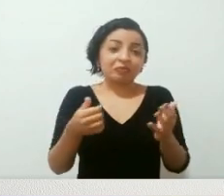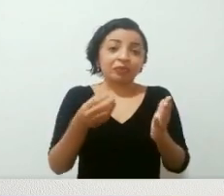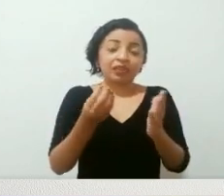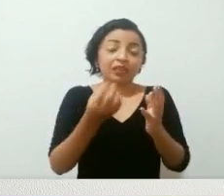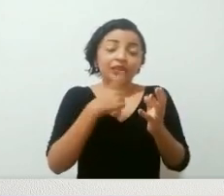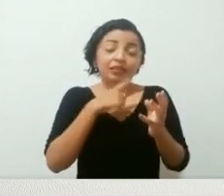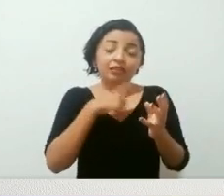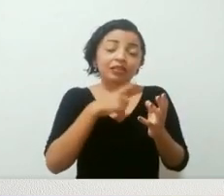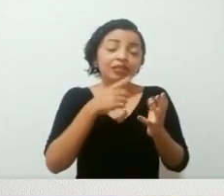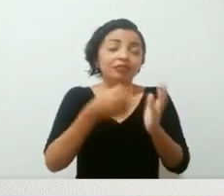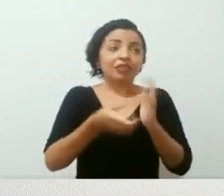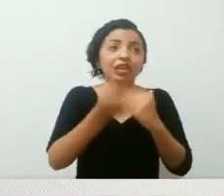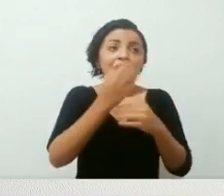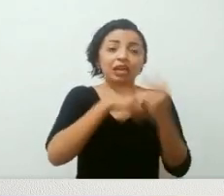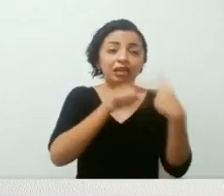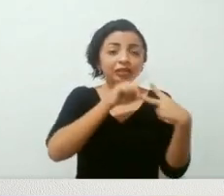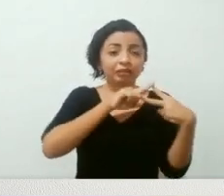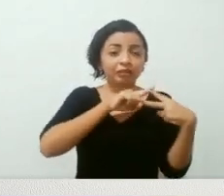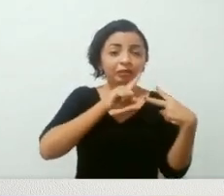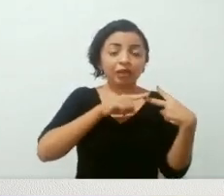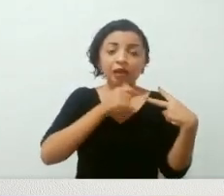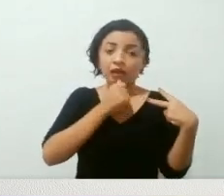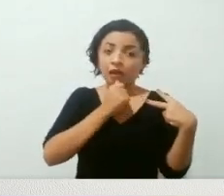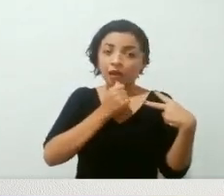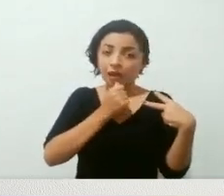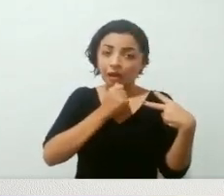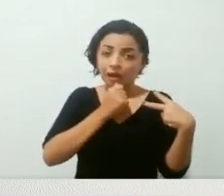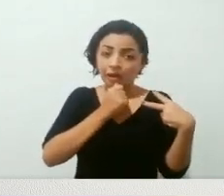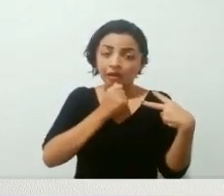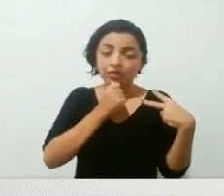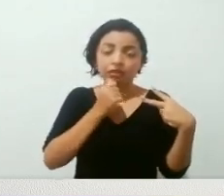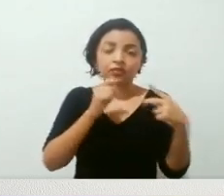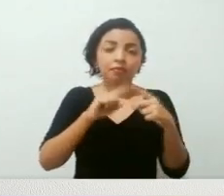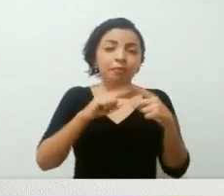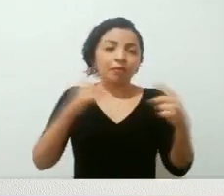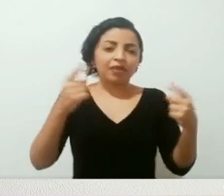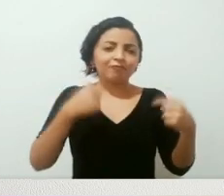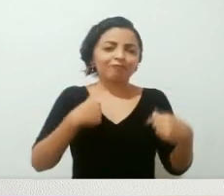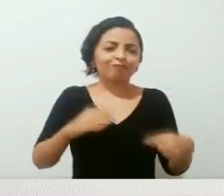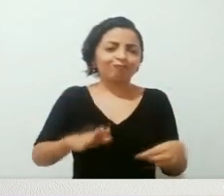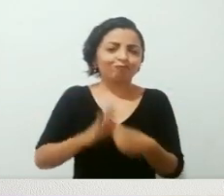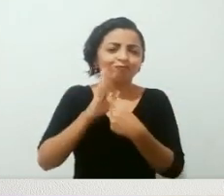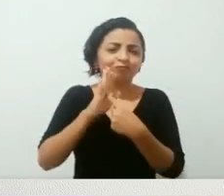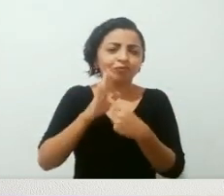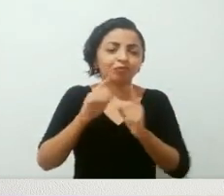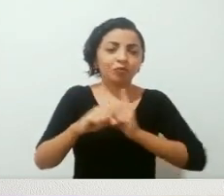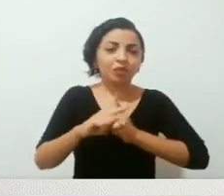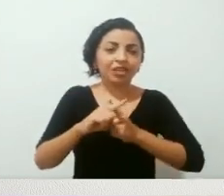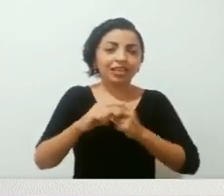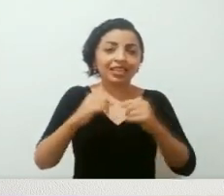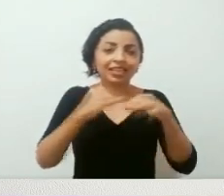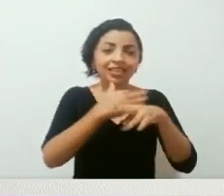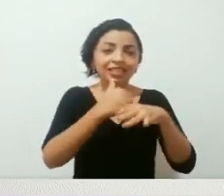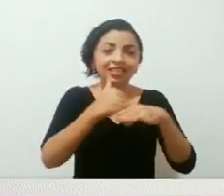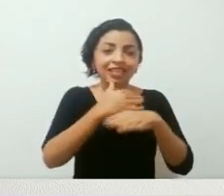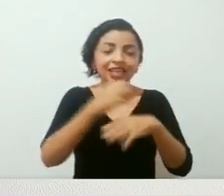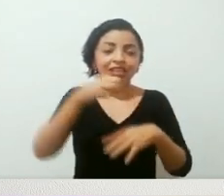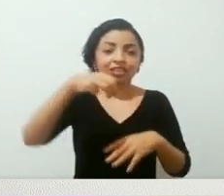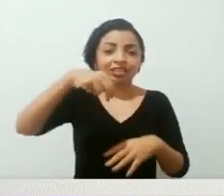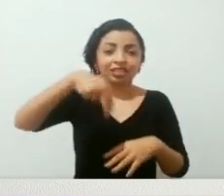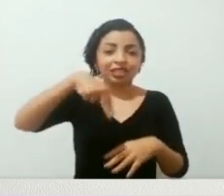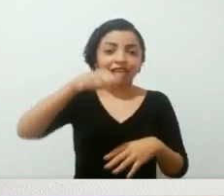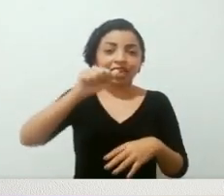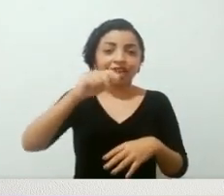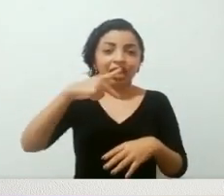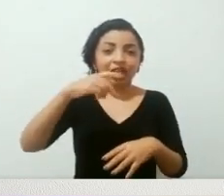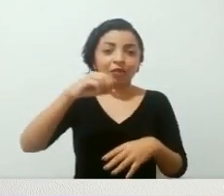de forma tão contundente, ou pelo menos de forma que me marcou tanto. Ela começa a falar de Nápoles através da visão da